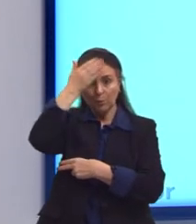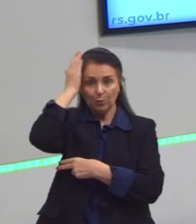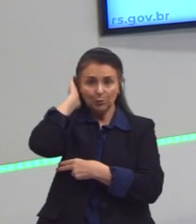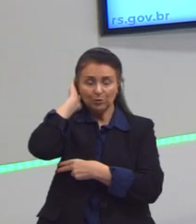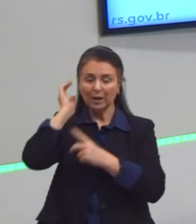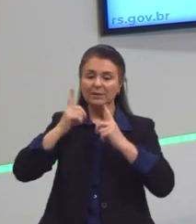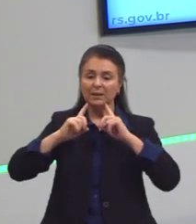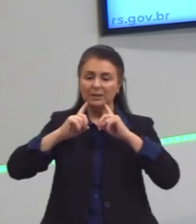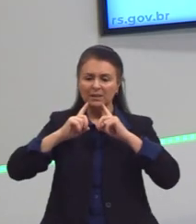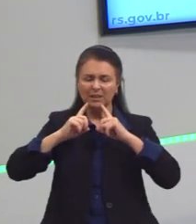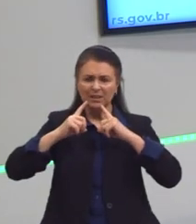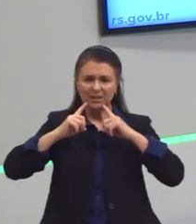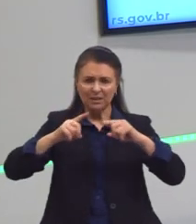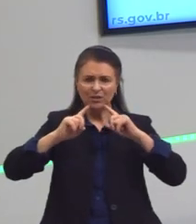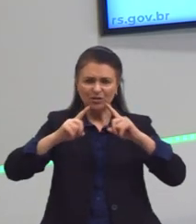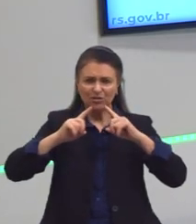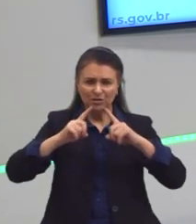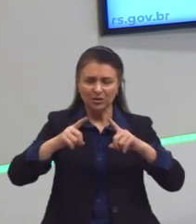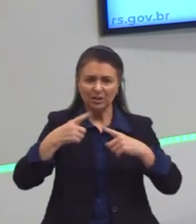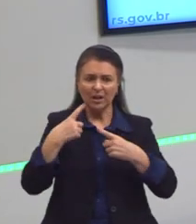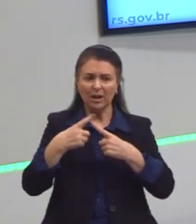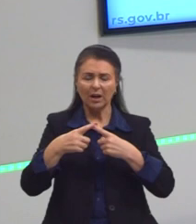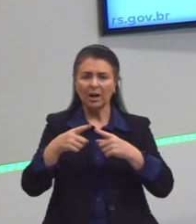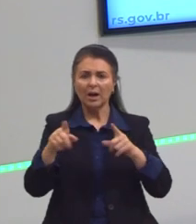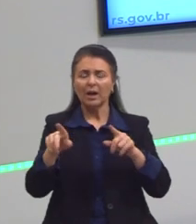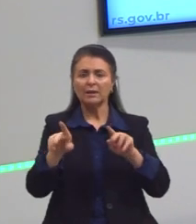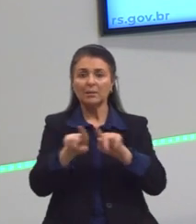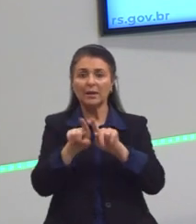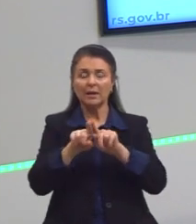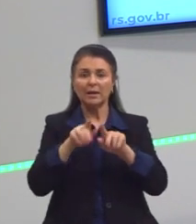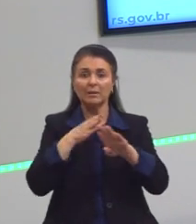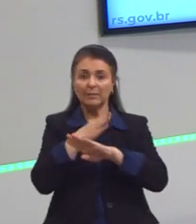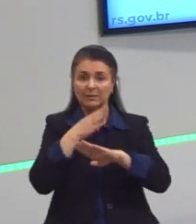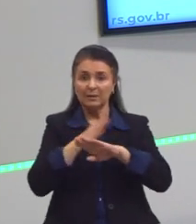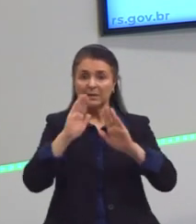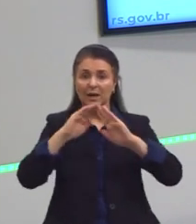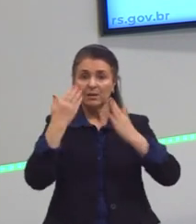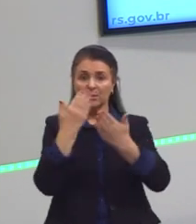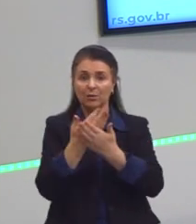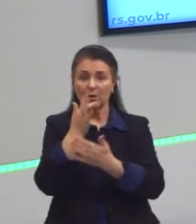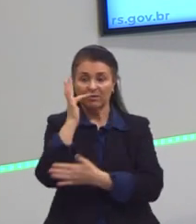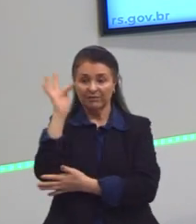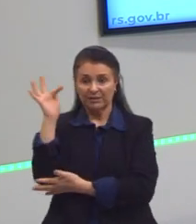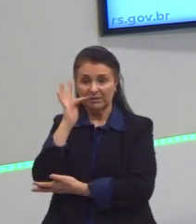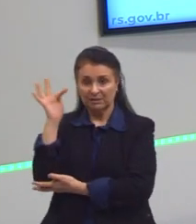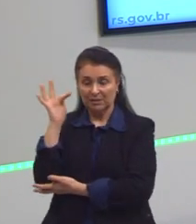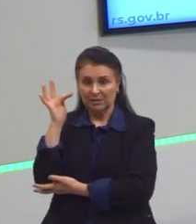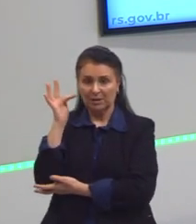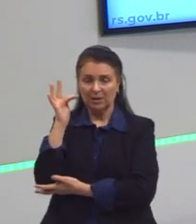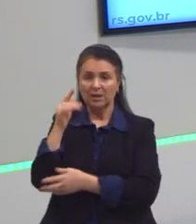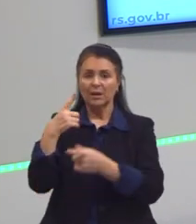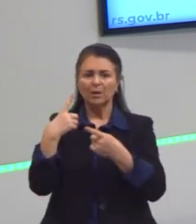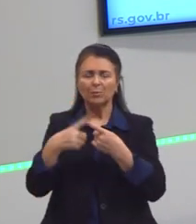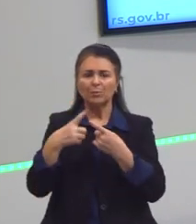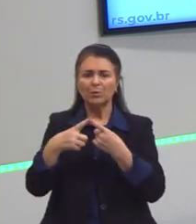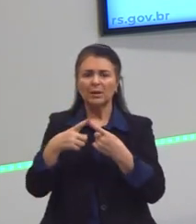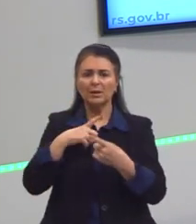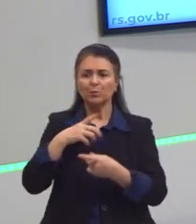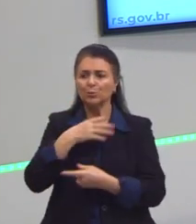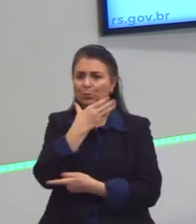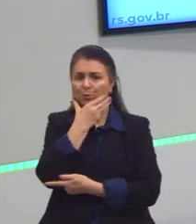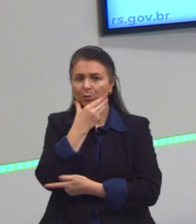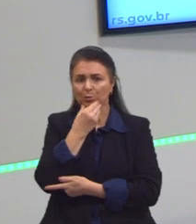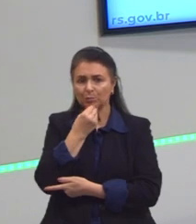muito por que ele se relaciona muito à escola francesa, à educação francesa. Por que tem muito guri que entra